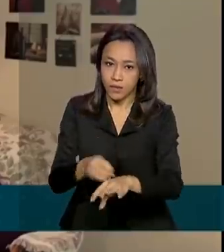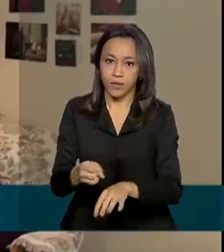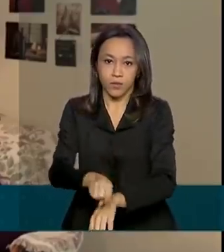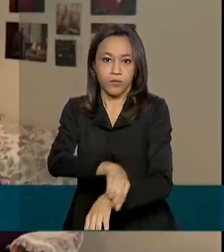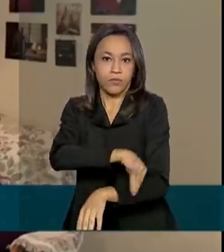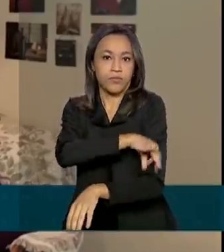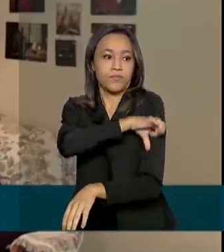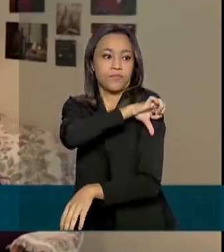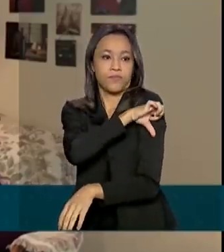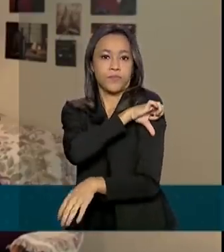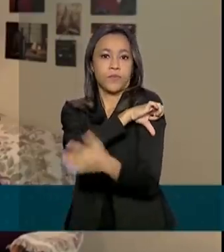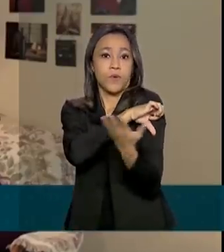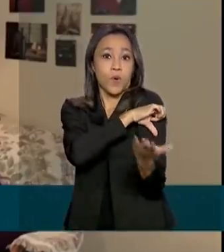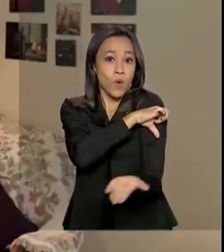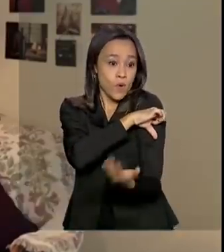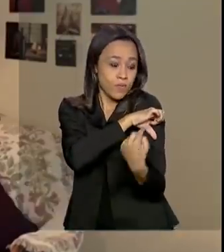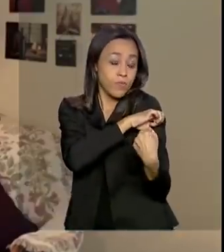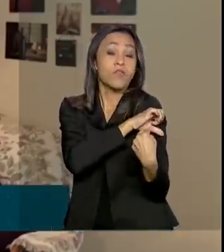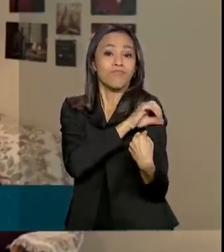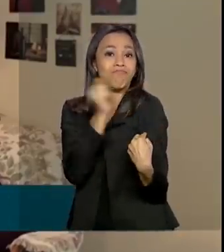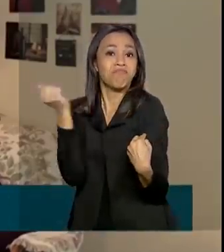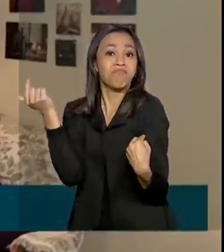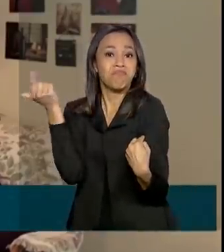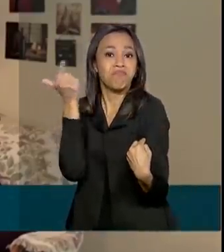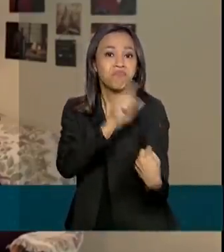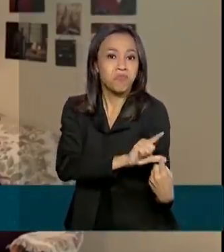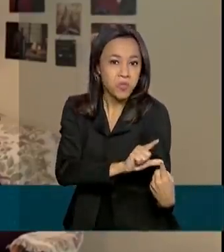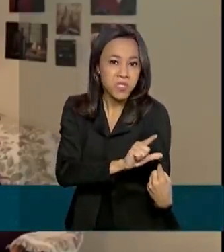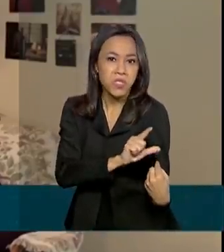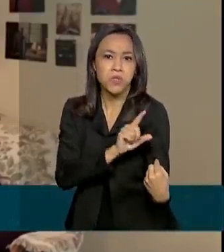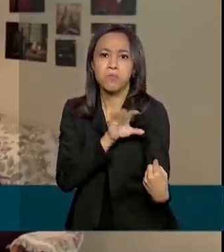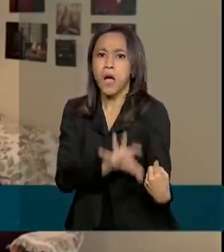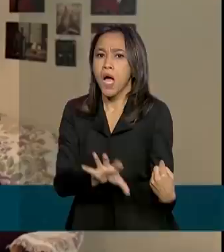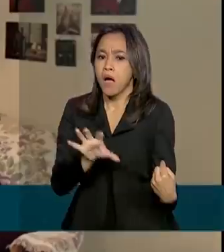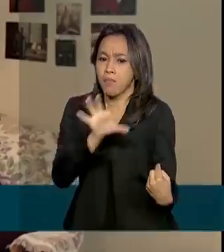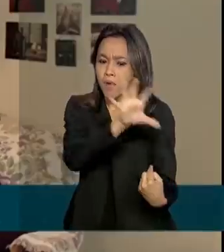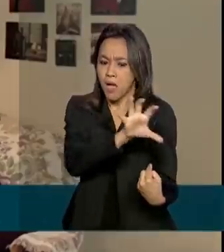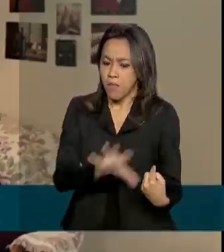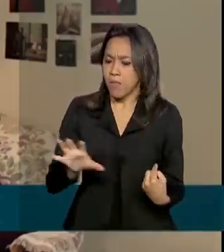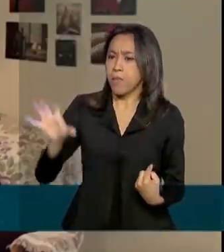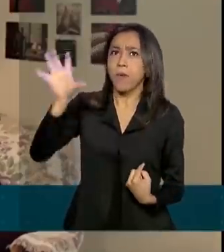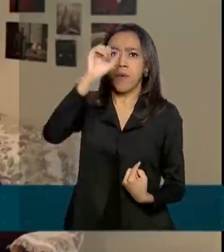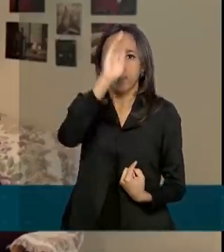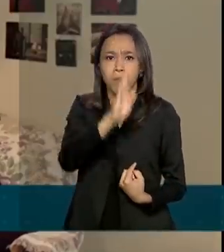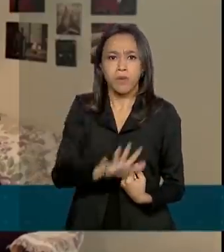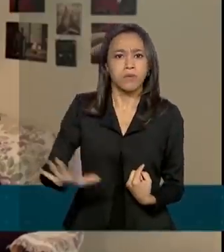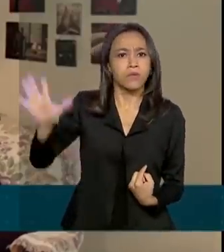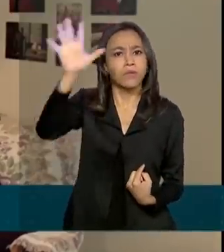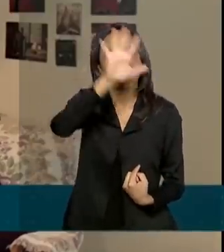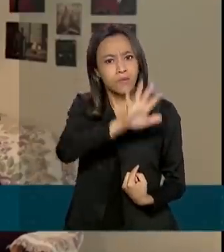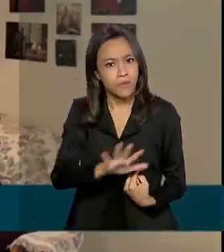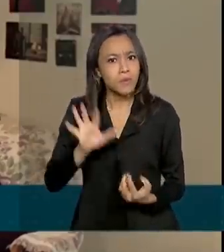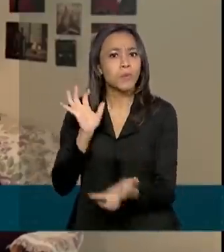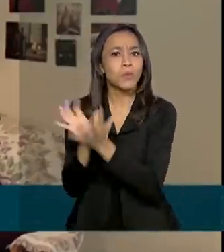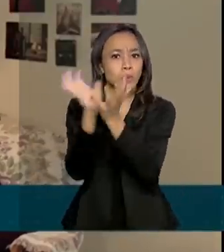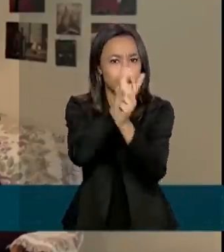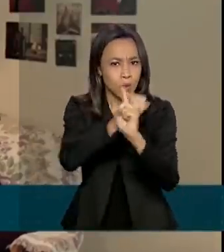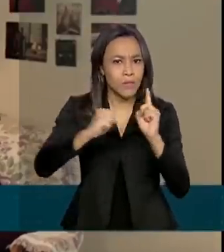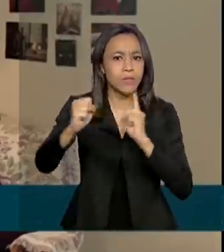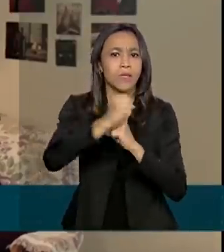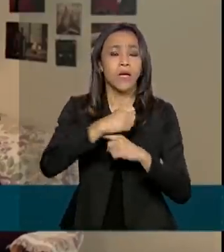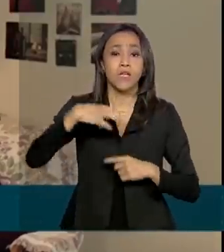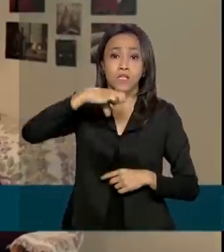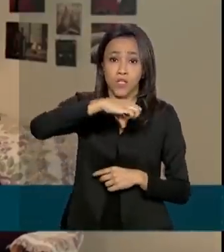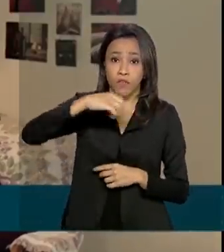com 9 anos de estudos, foi atingida em todas as regiões e classes sociais. 98% dos